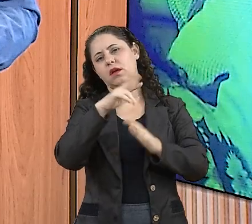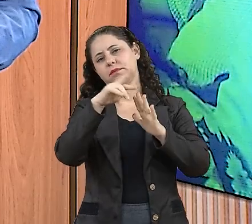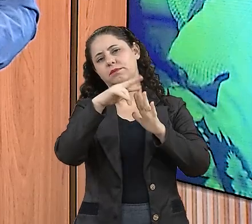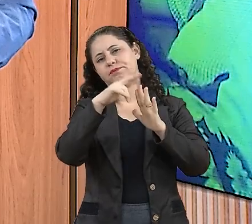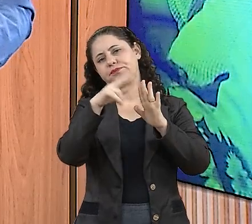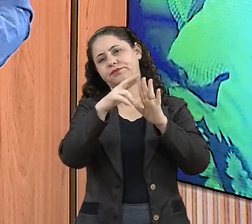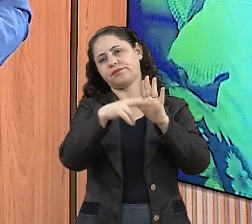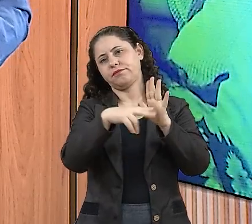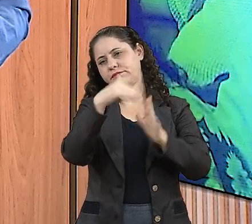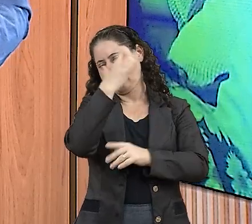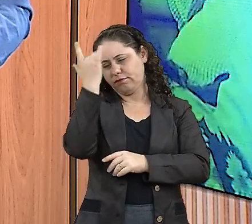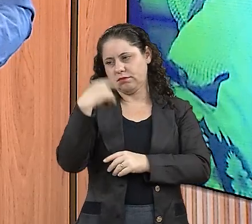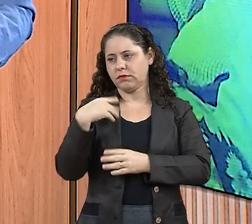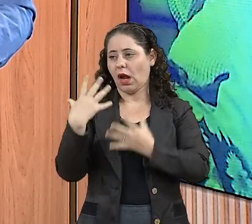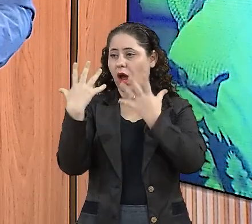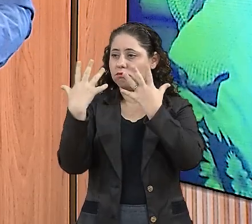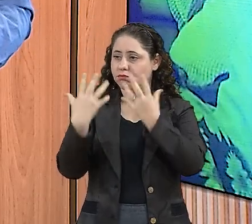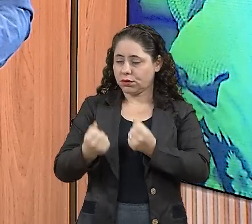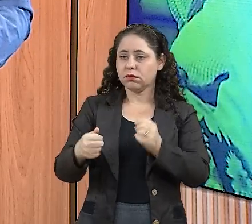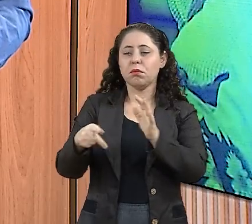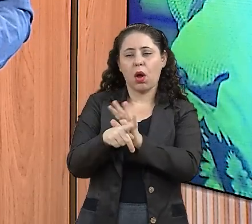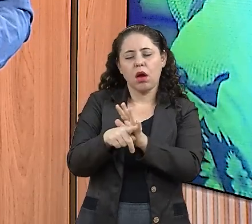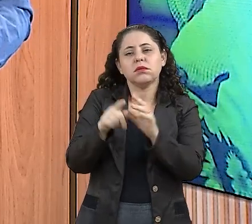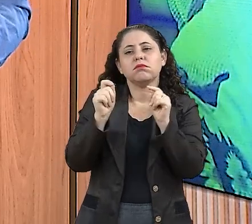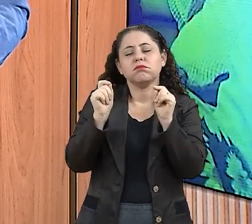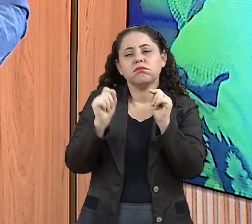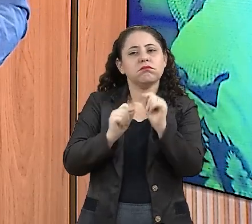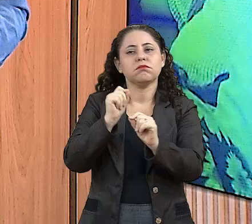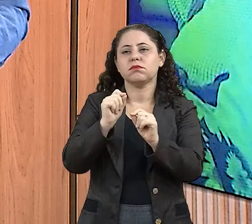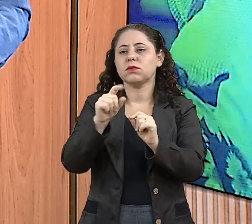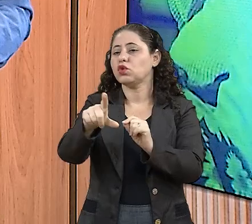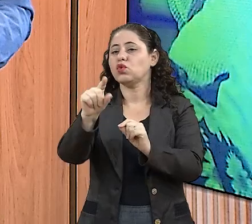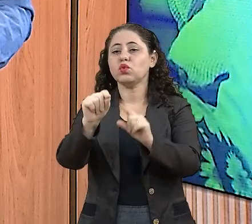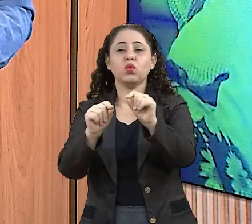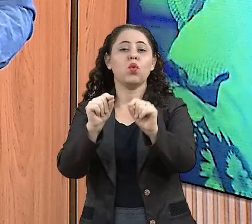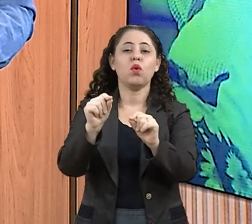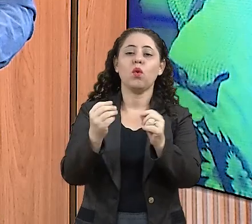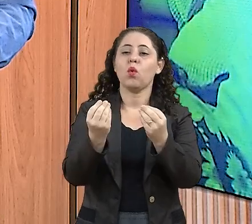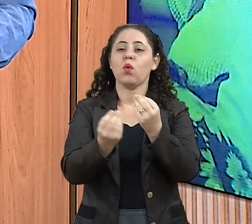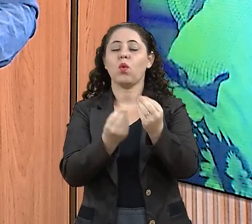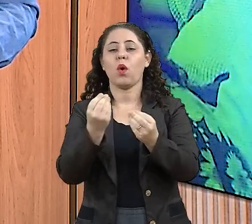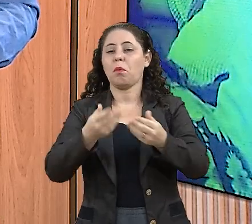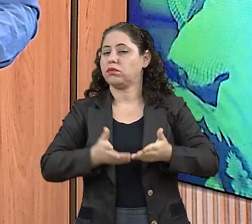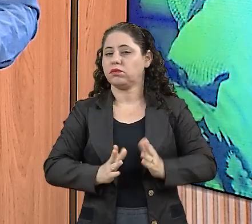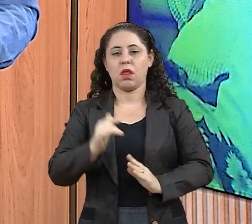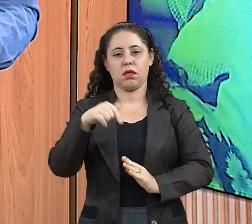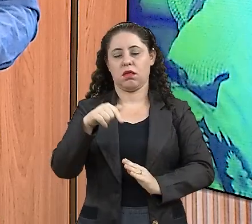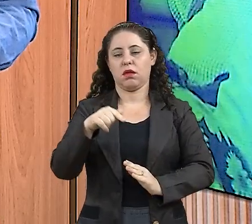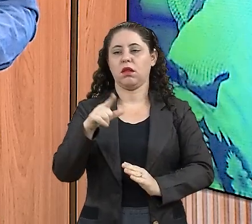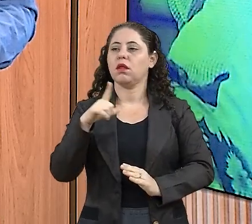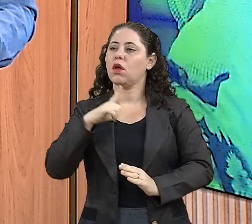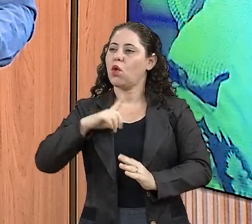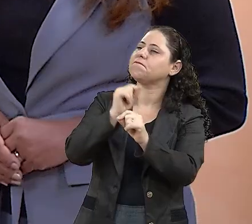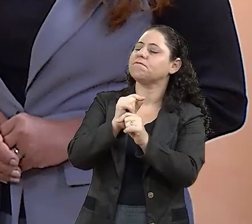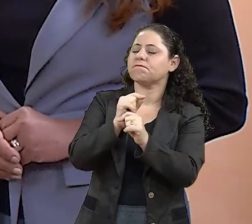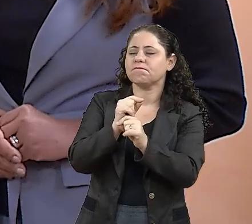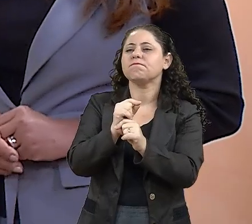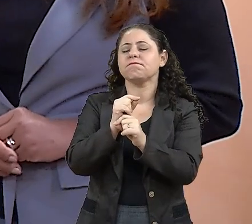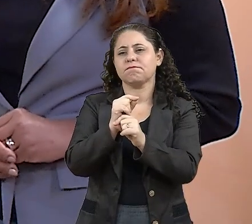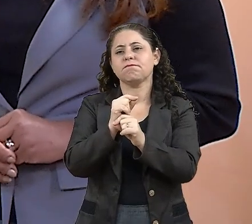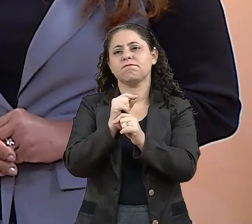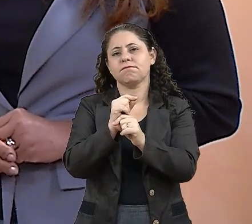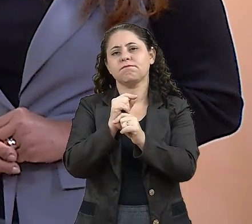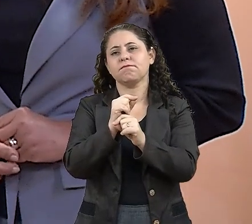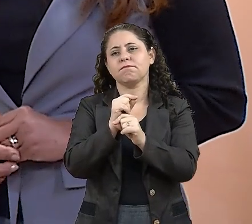que essa pessoa receba esse título de cidadão? Como é escolhida essa pessoa, além de ela não ter nascido aqui? Existem outros critérios? São